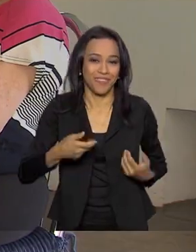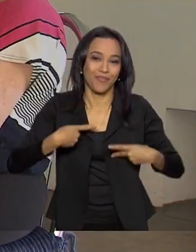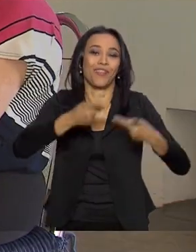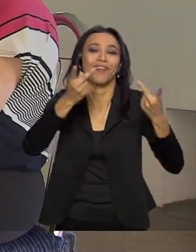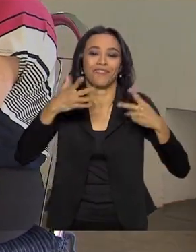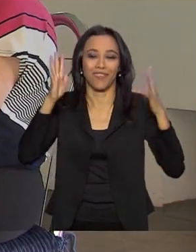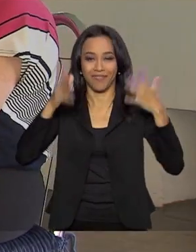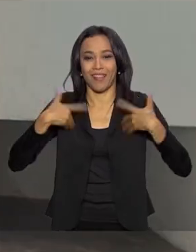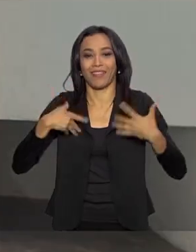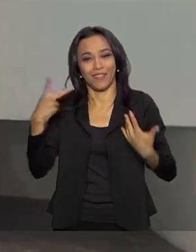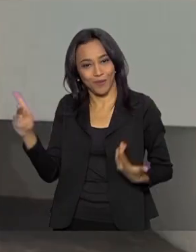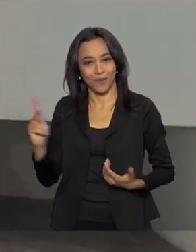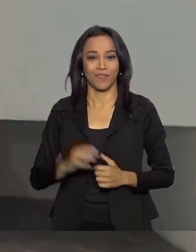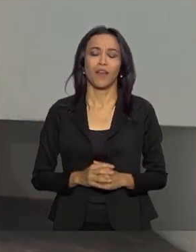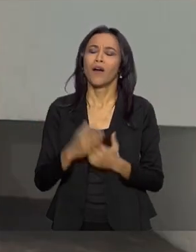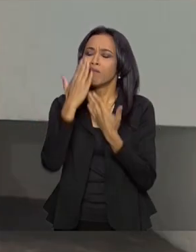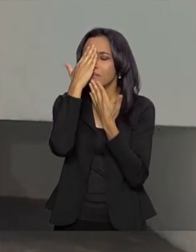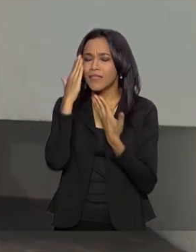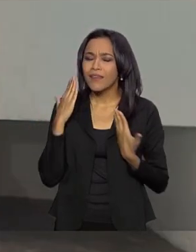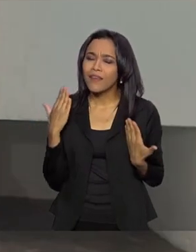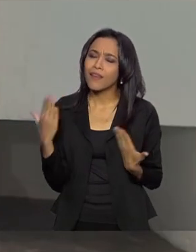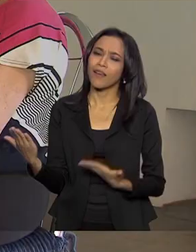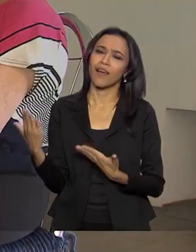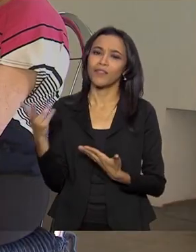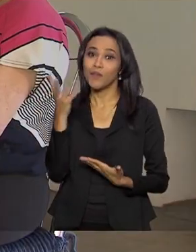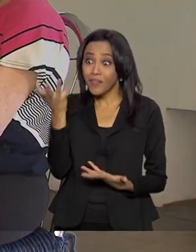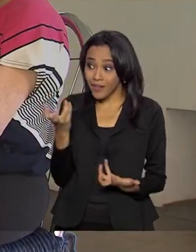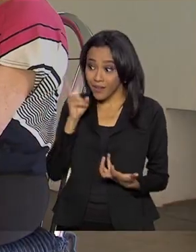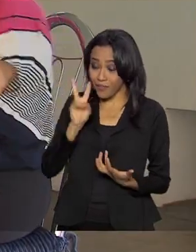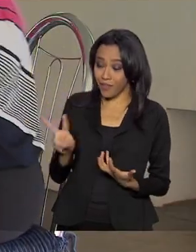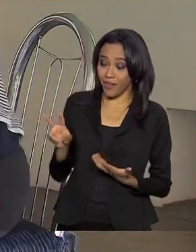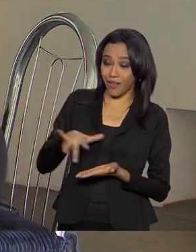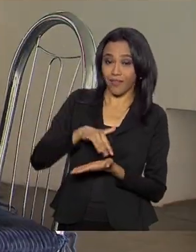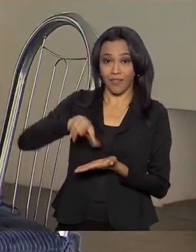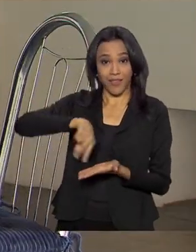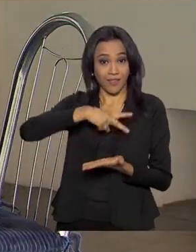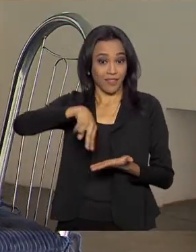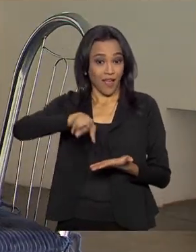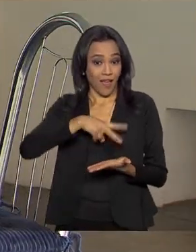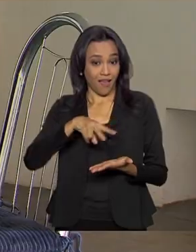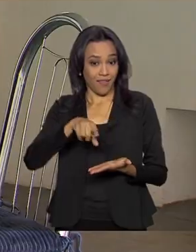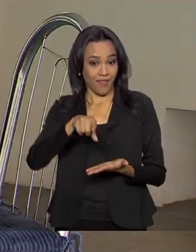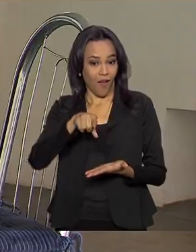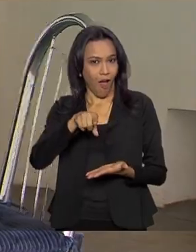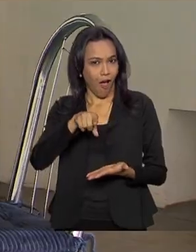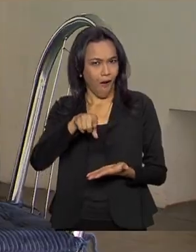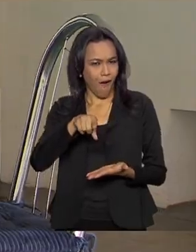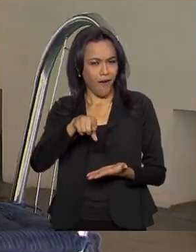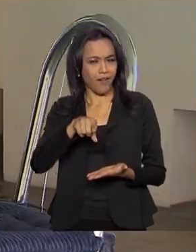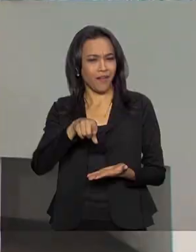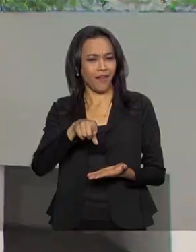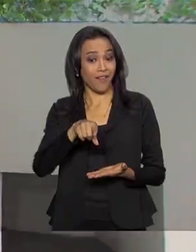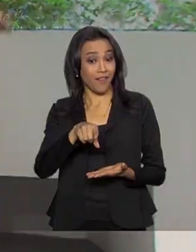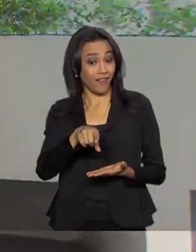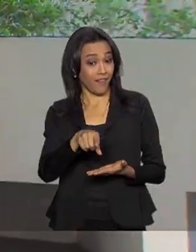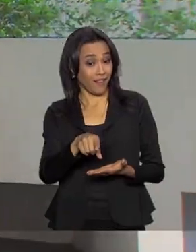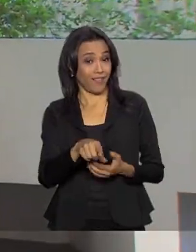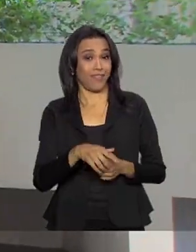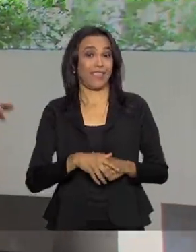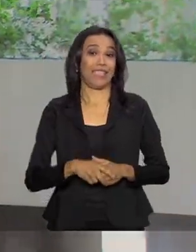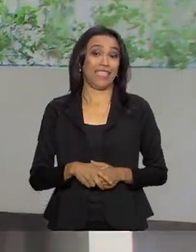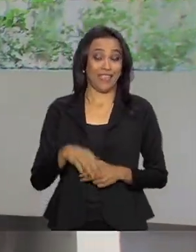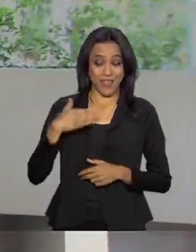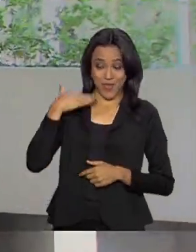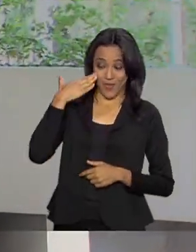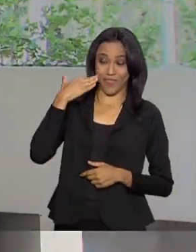Sueli, muito obrigada, queria poder vê-la dançar, aqui, ó, olha, está vendo? Eu